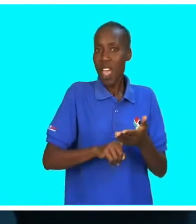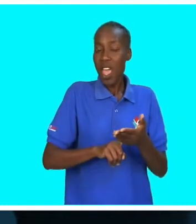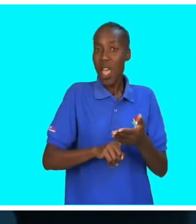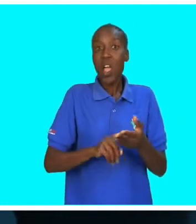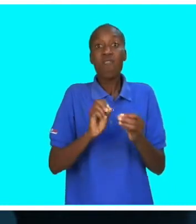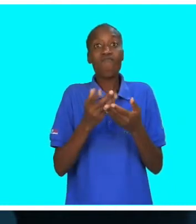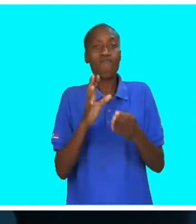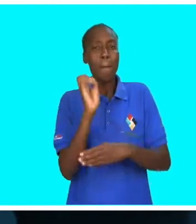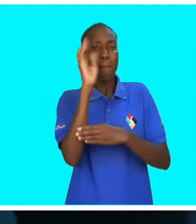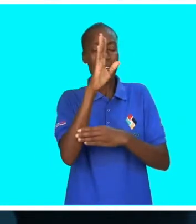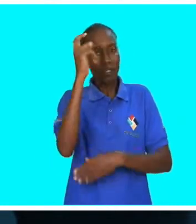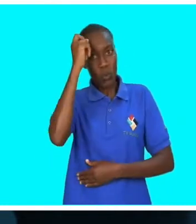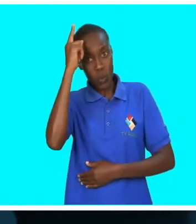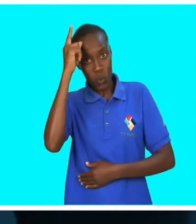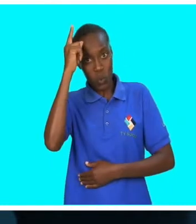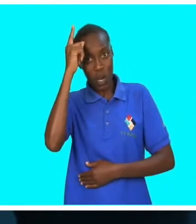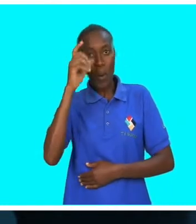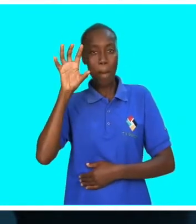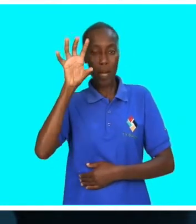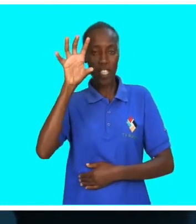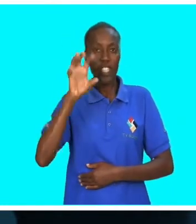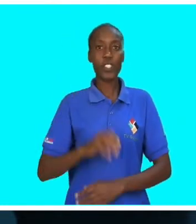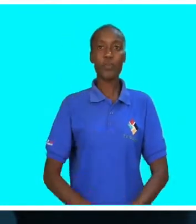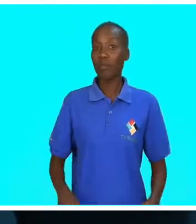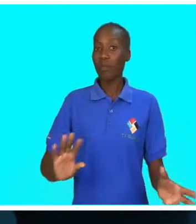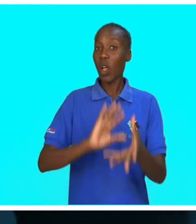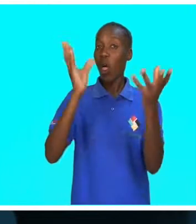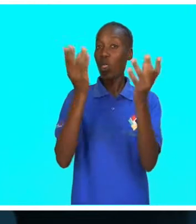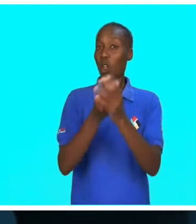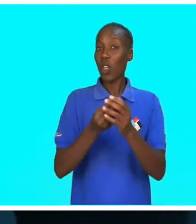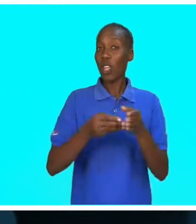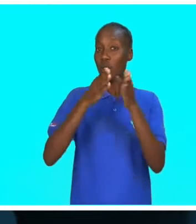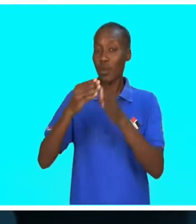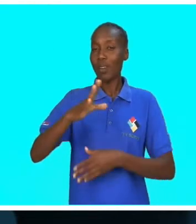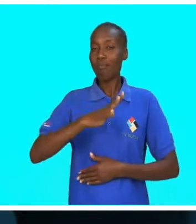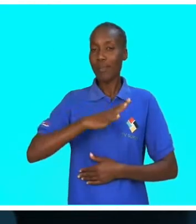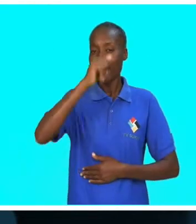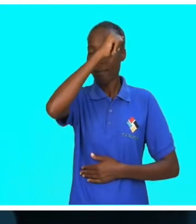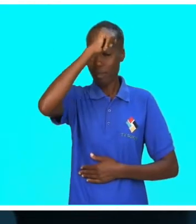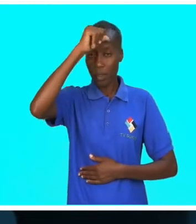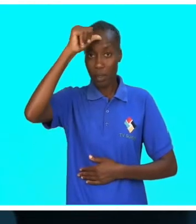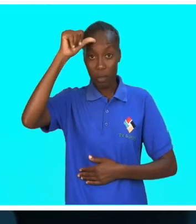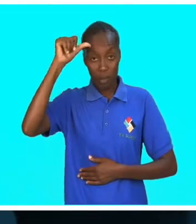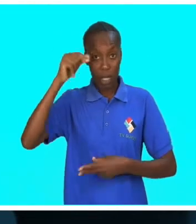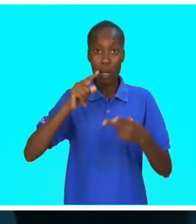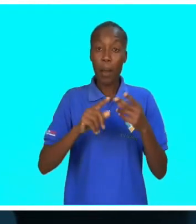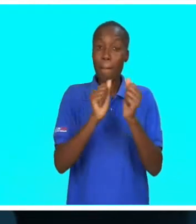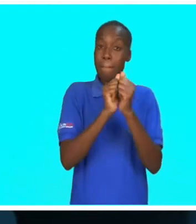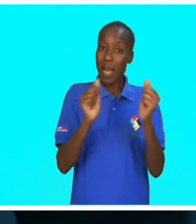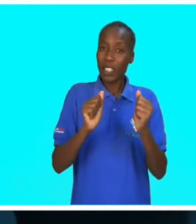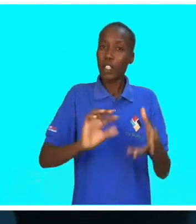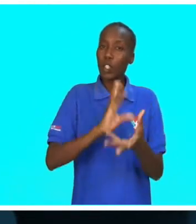modalidade tradicional no país. Todos nós temos dificuldades, mas nós todos